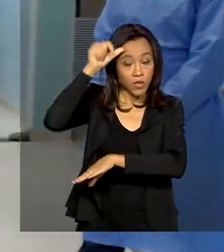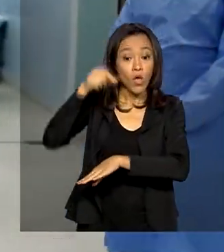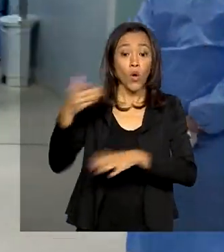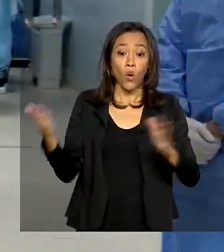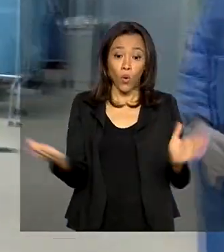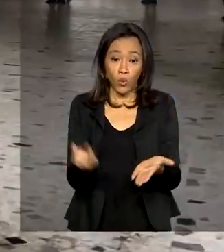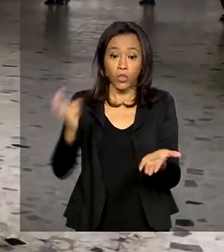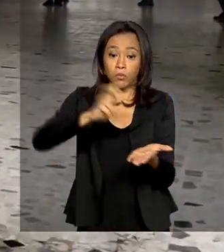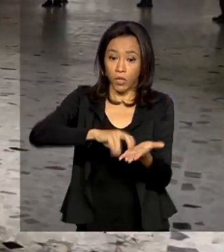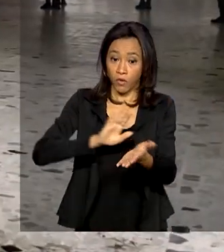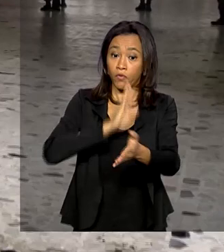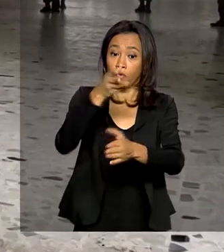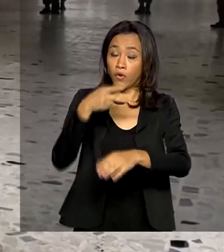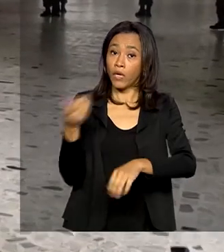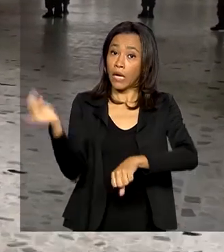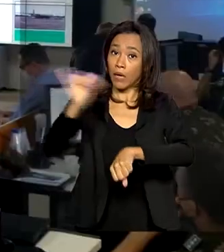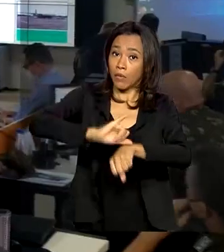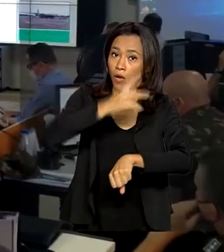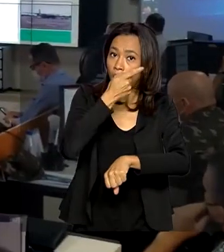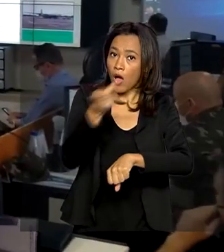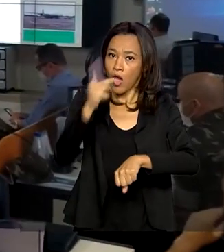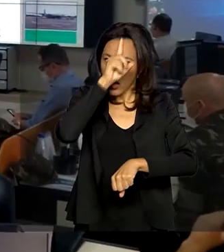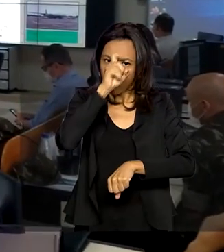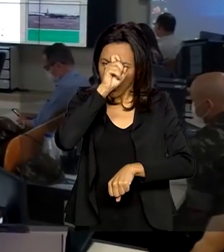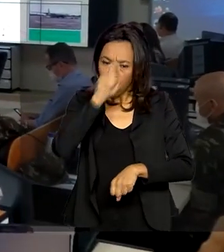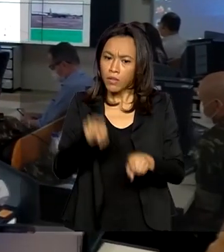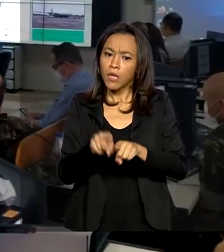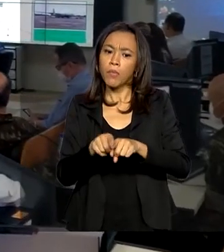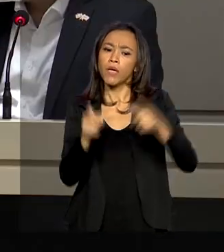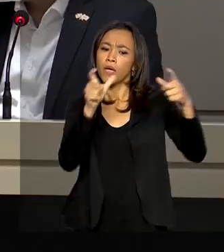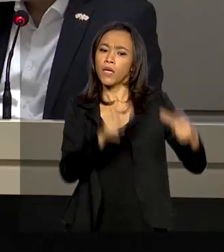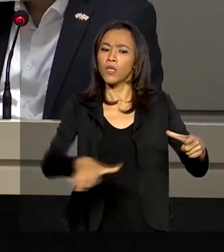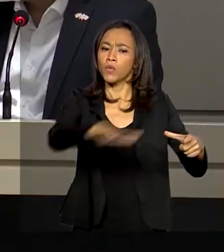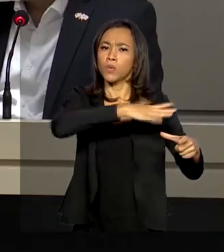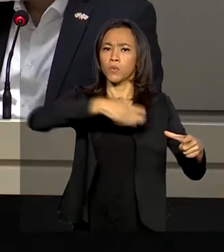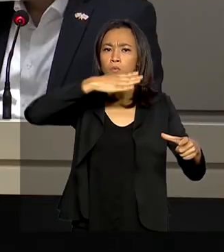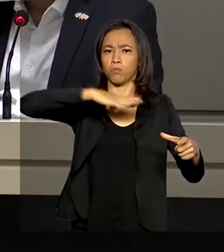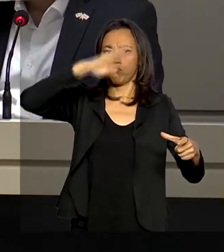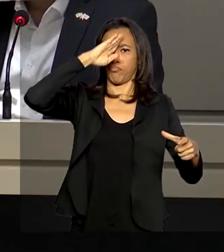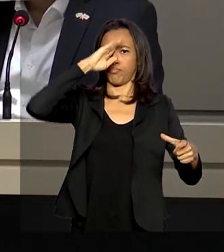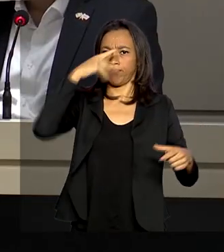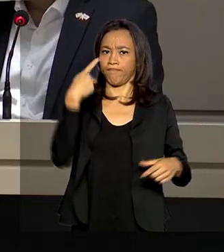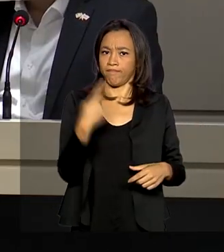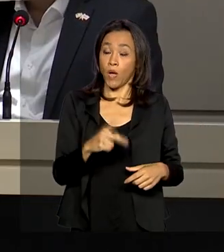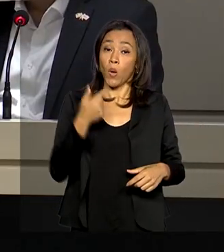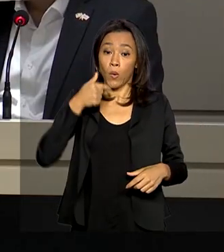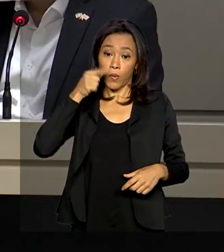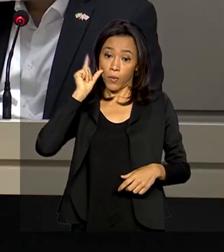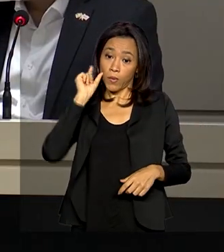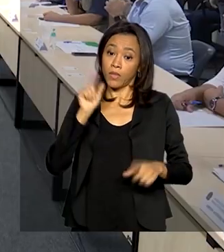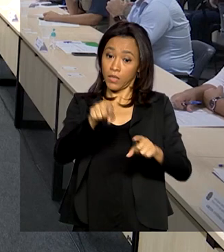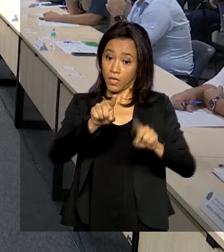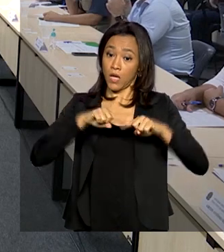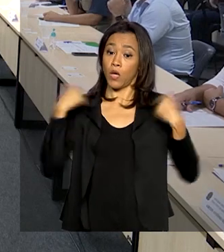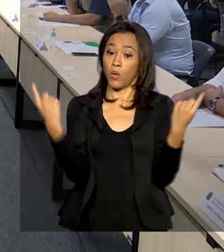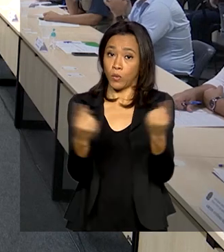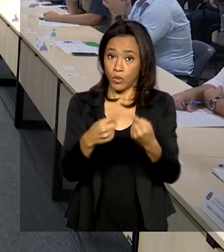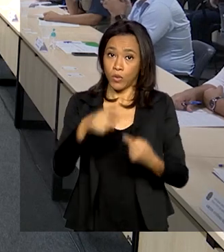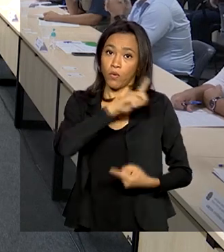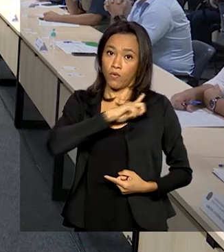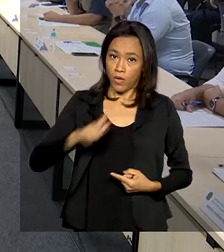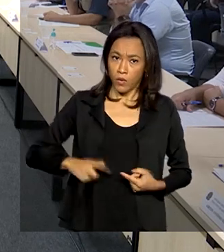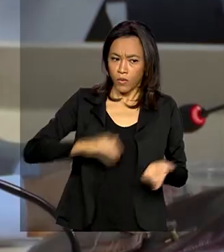hospitais da capital e conheceu as instalações do Comando Militar da Amazônia. Ontem se reuniu com o governador Wilson Lima e